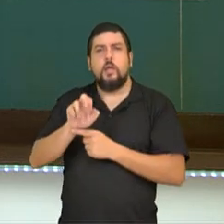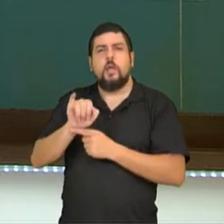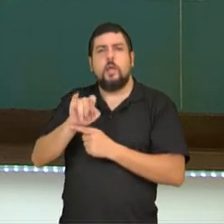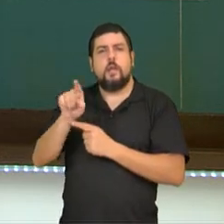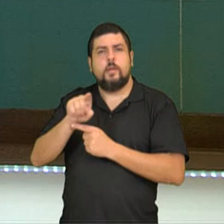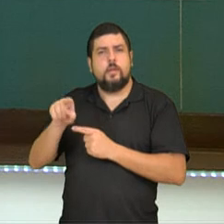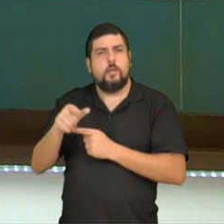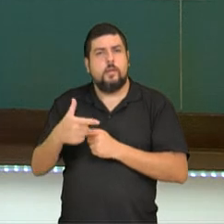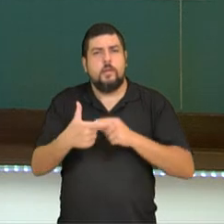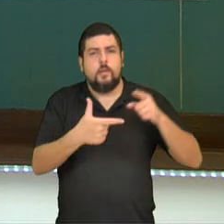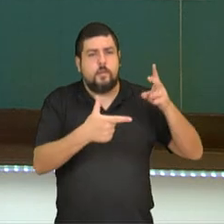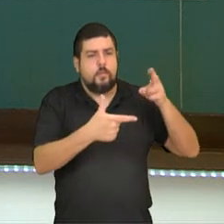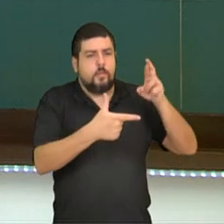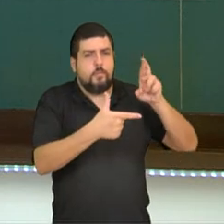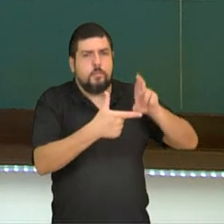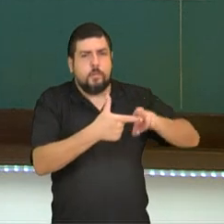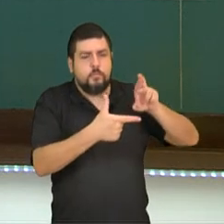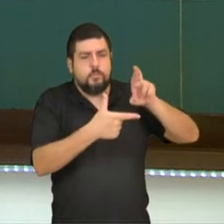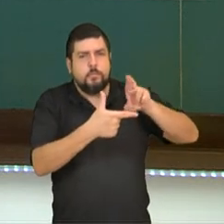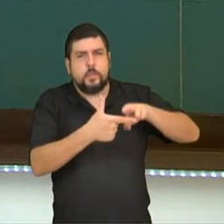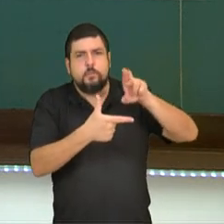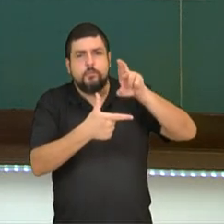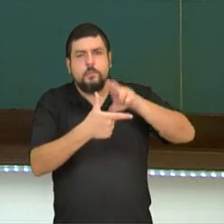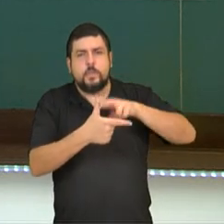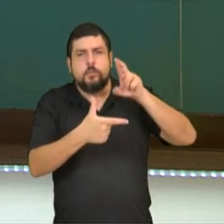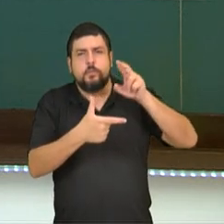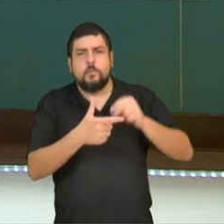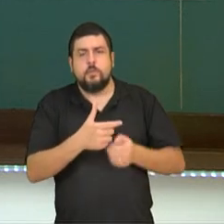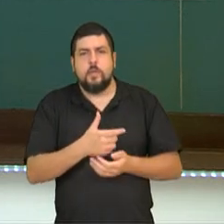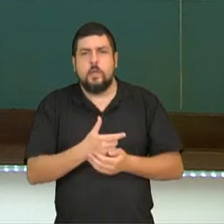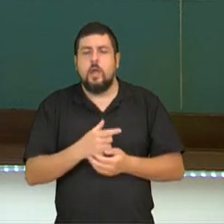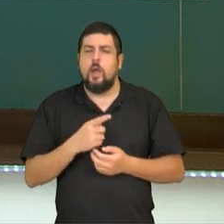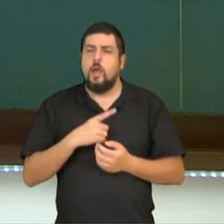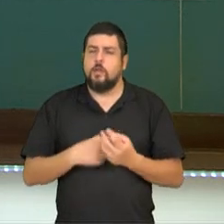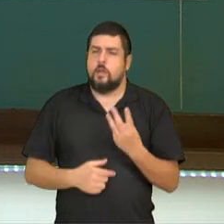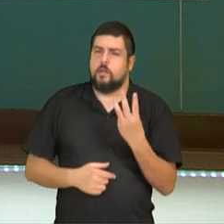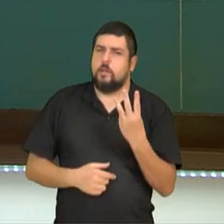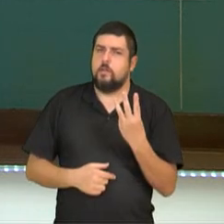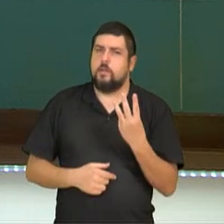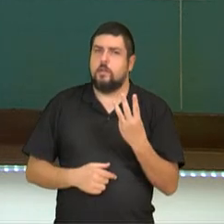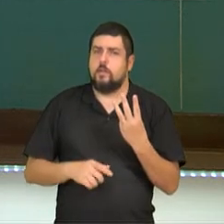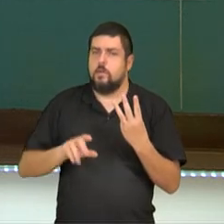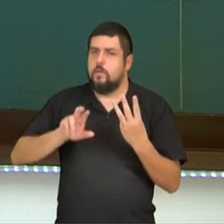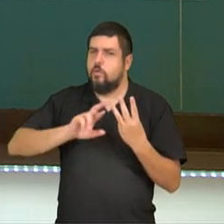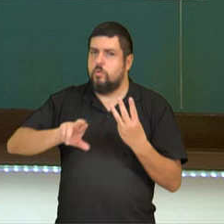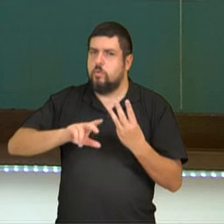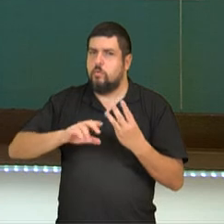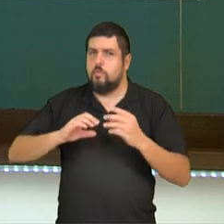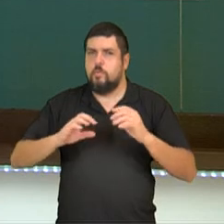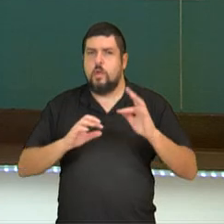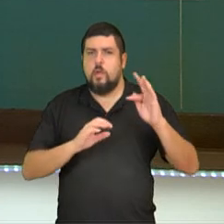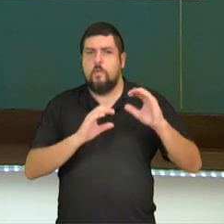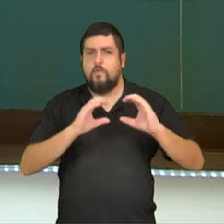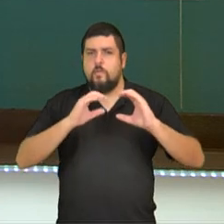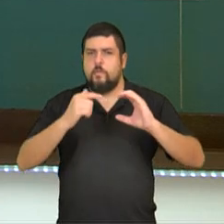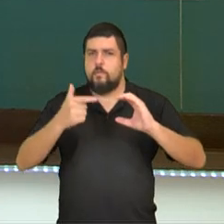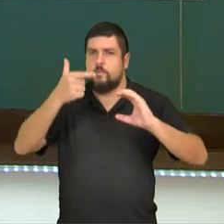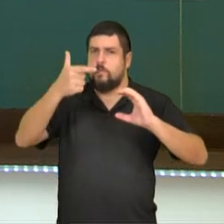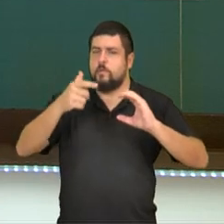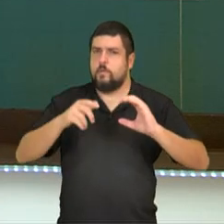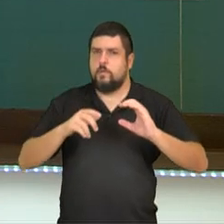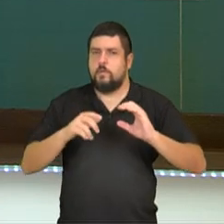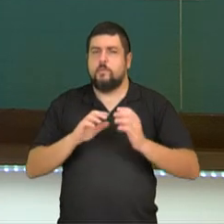Nesse caso, tem três, né? Então já não é uma função quadrática aqui, porque uma função quadrática tem, né, duas raízes, tá bom?